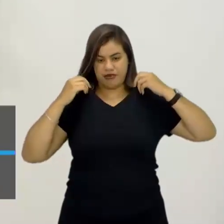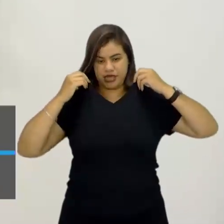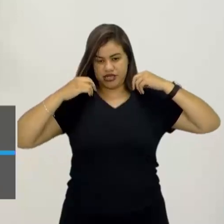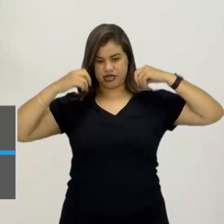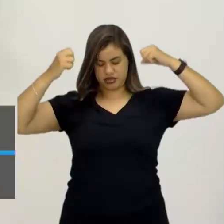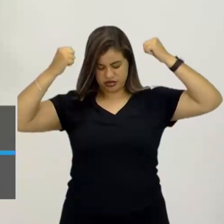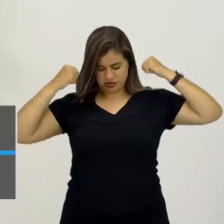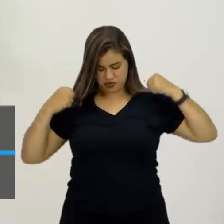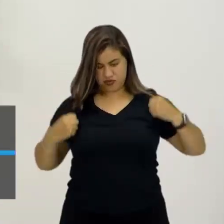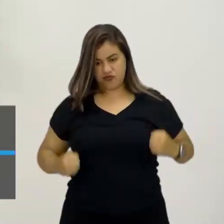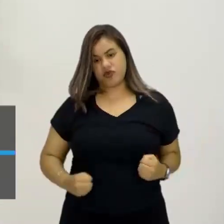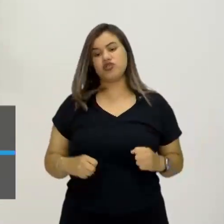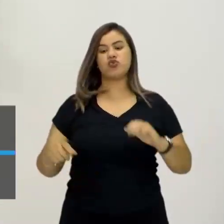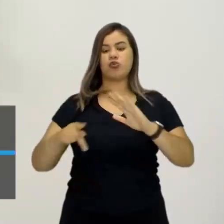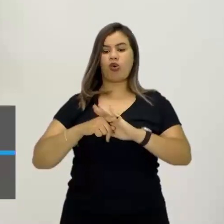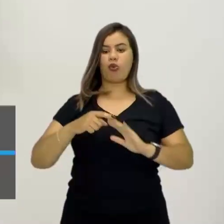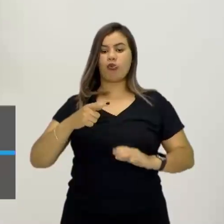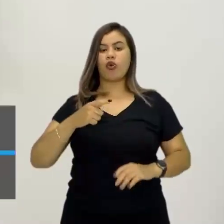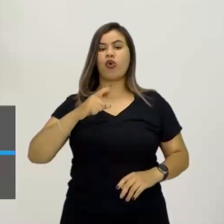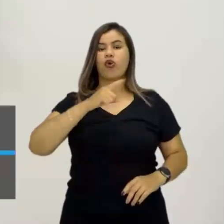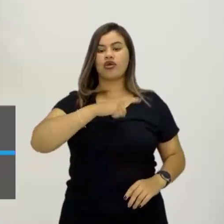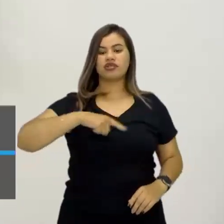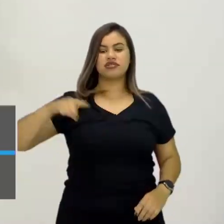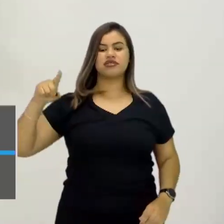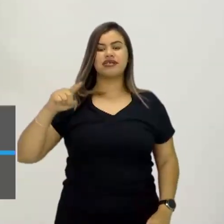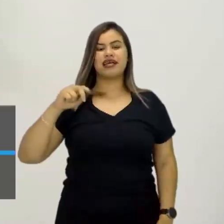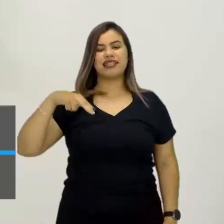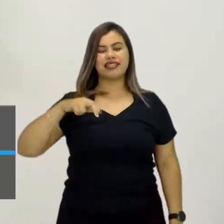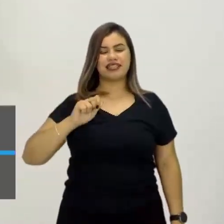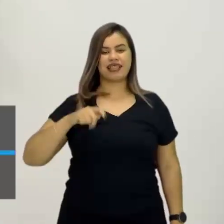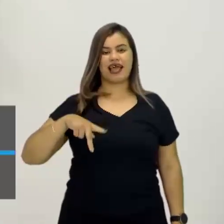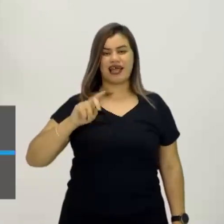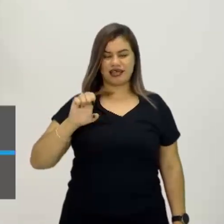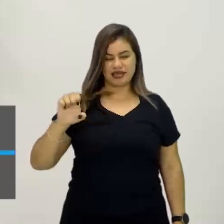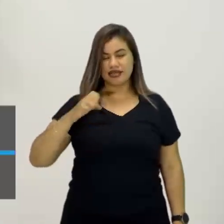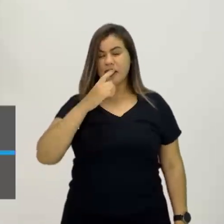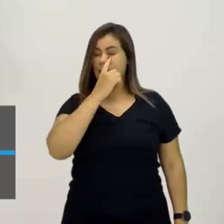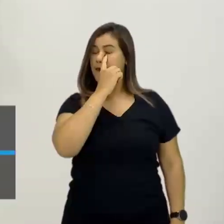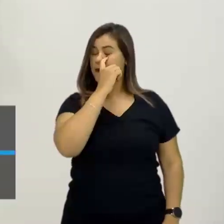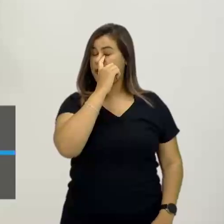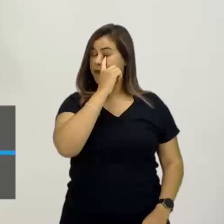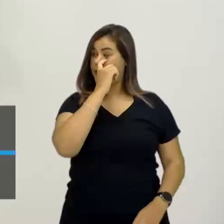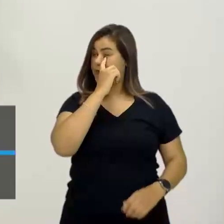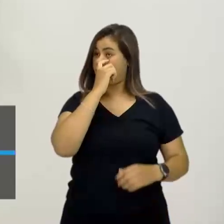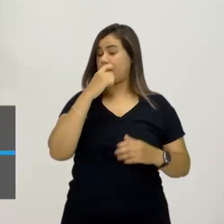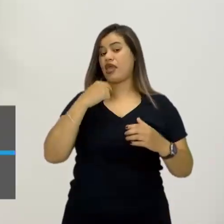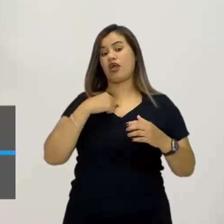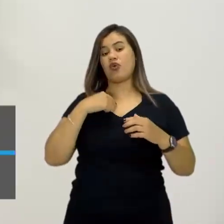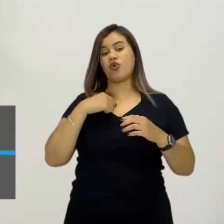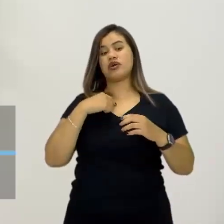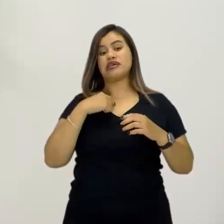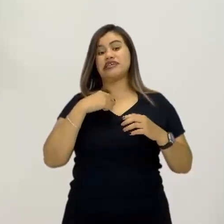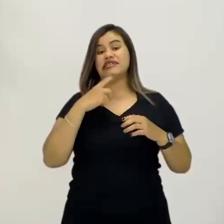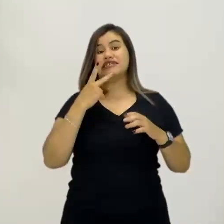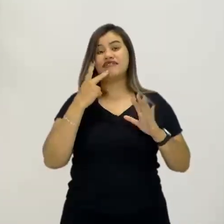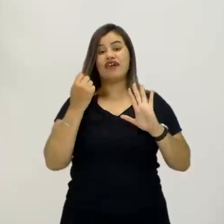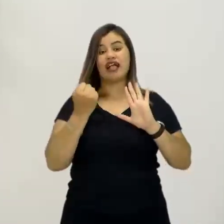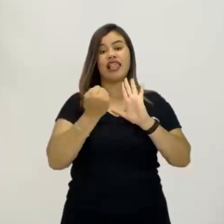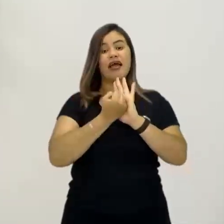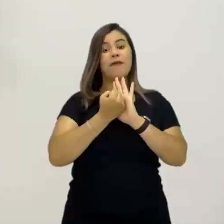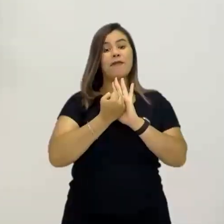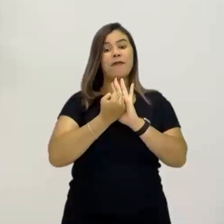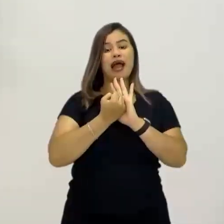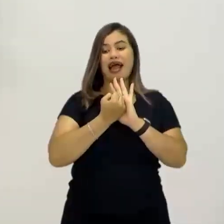camiseta da Nike. E daí eu estou num grupo de pessoas que, eu falei uma marca, acho que eu não podia, mas é uma